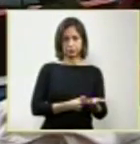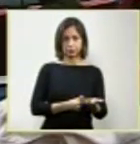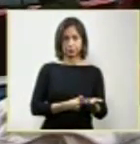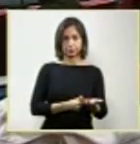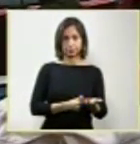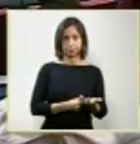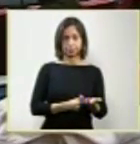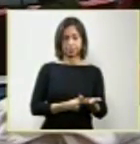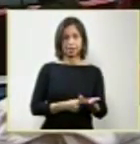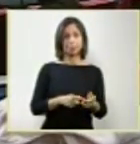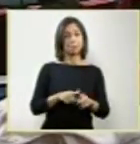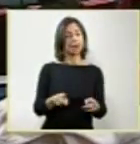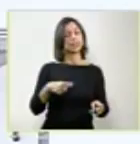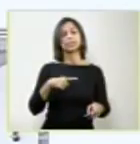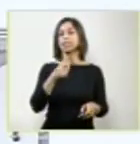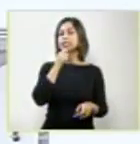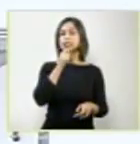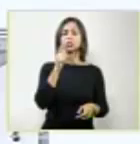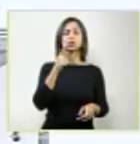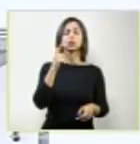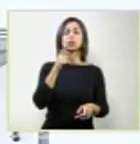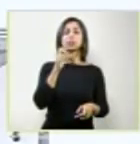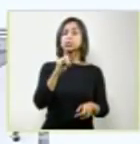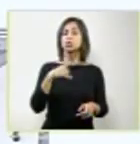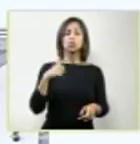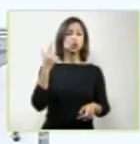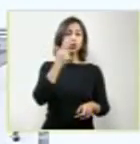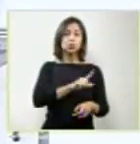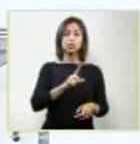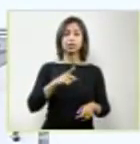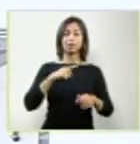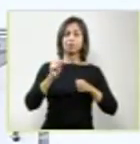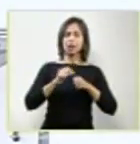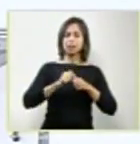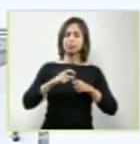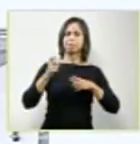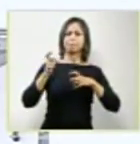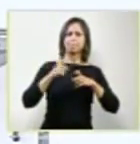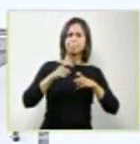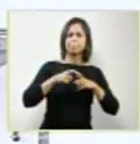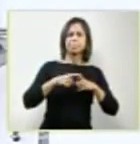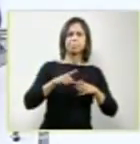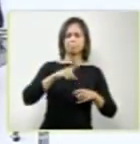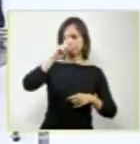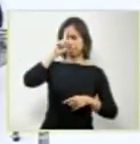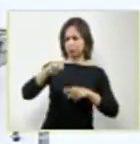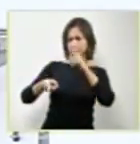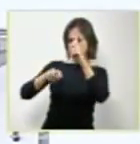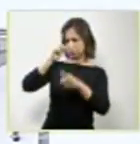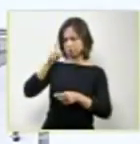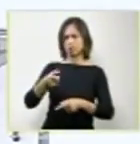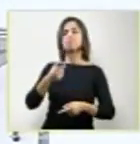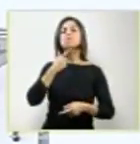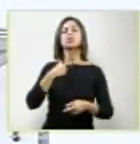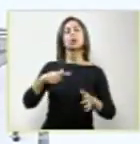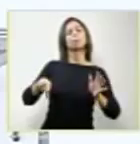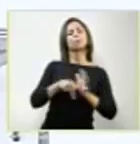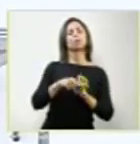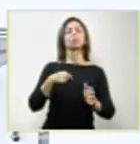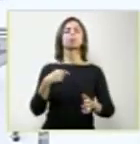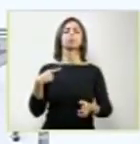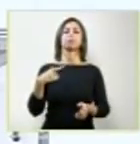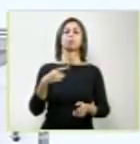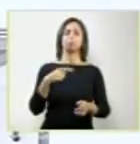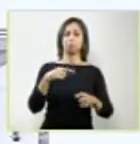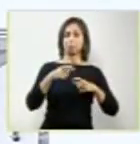Não conseguimos fazer medicina, mas impondo aos pacientes a nossa vontade, ou a vontade